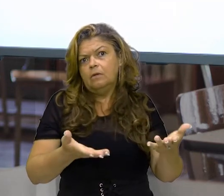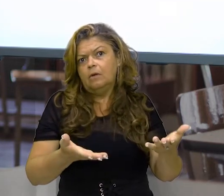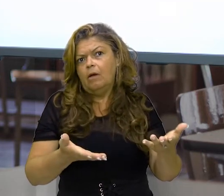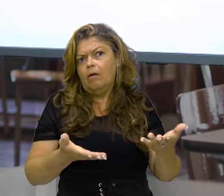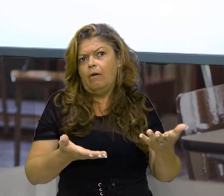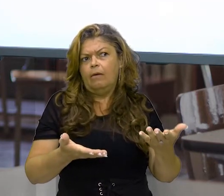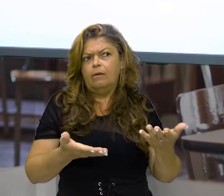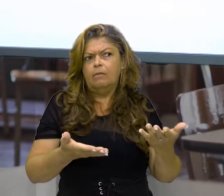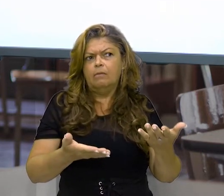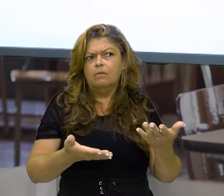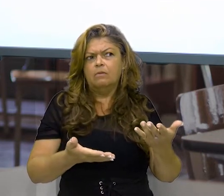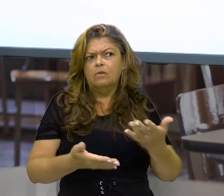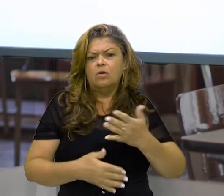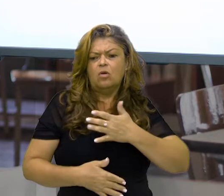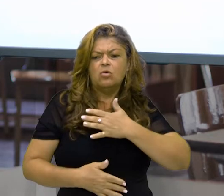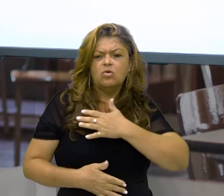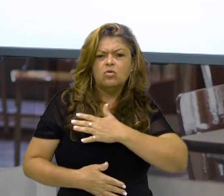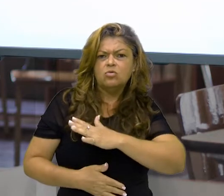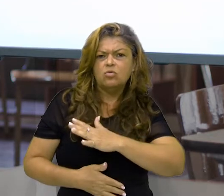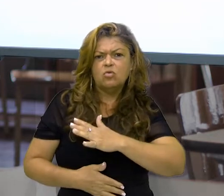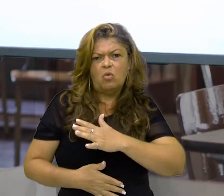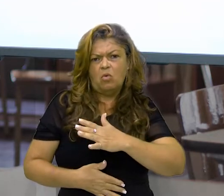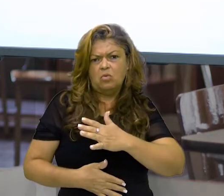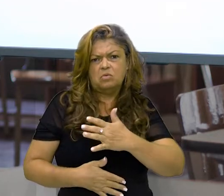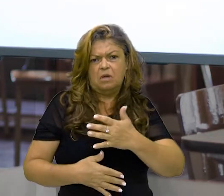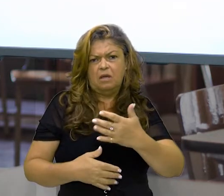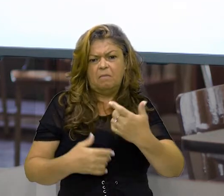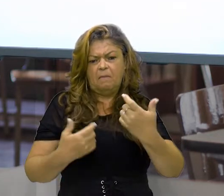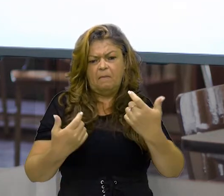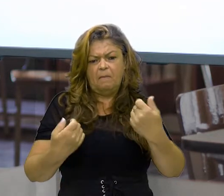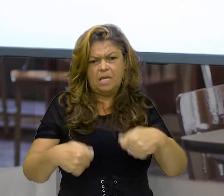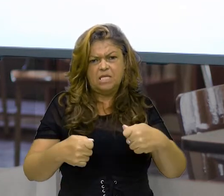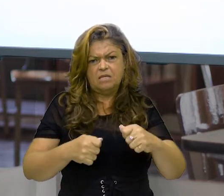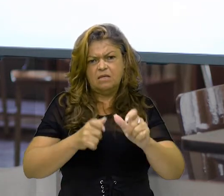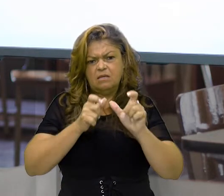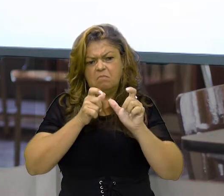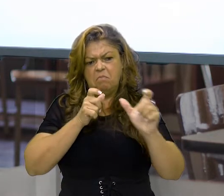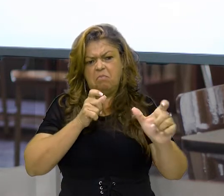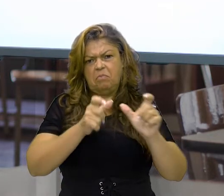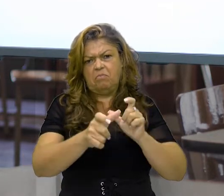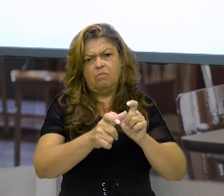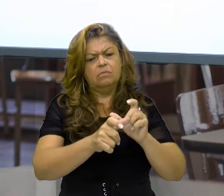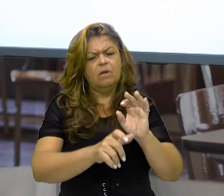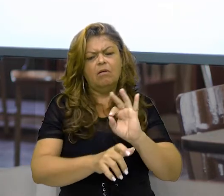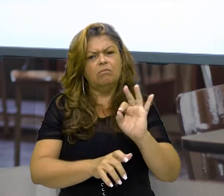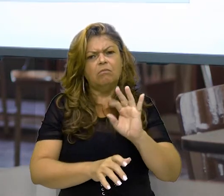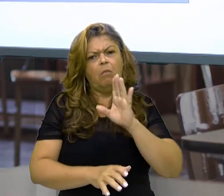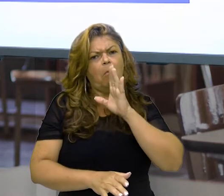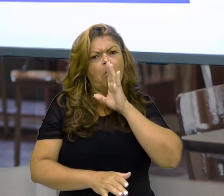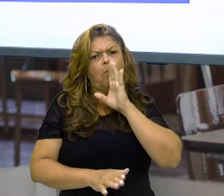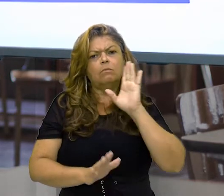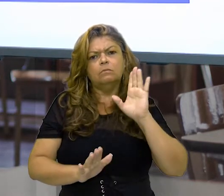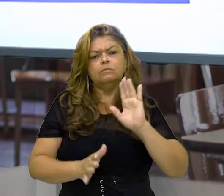assim termino não respeitando essa diferença entre mim e a outra pessoa.